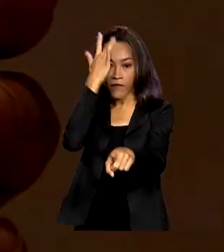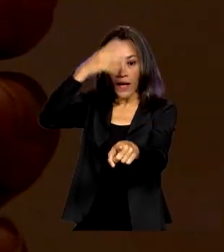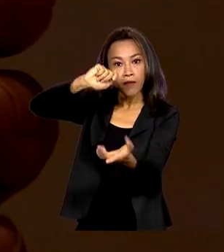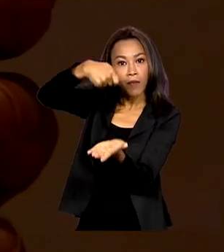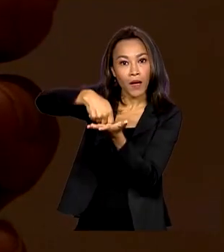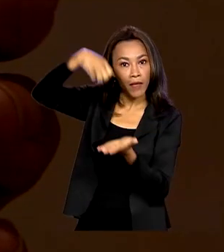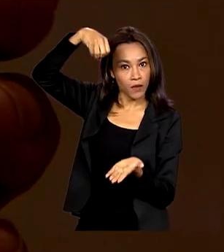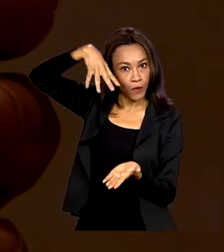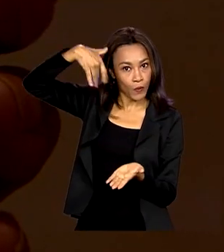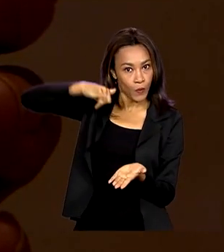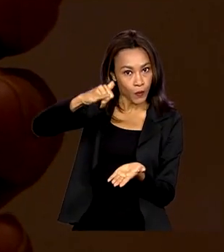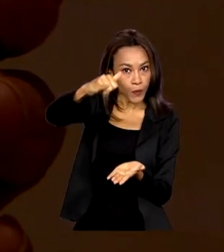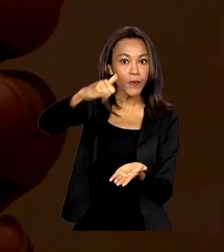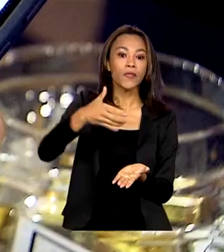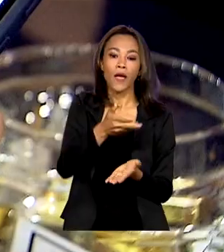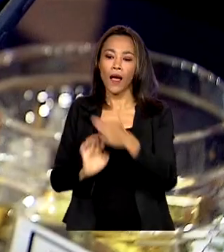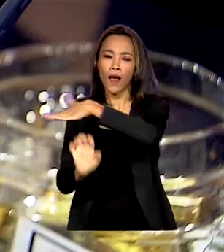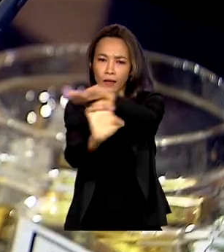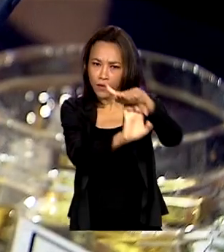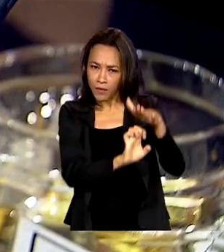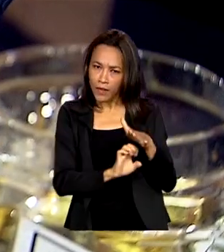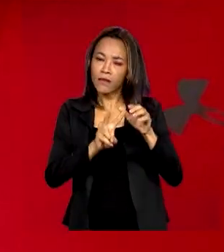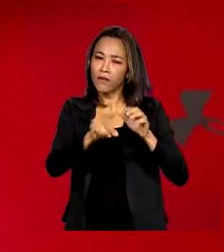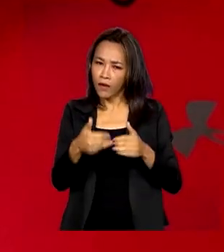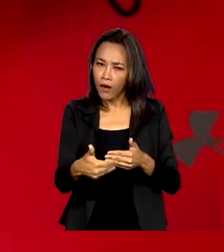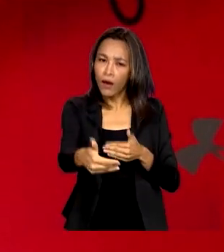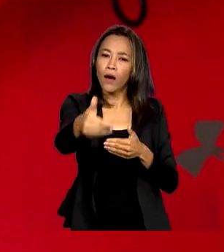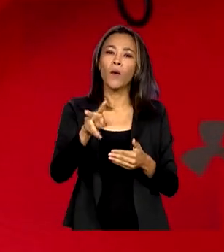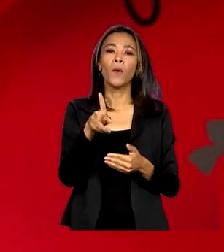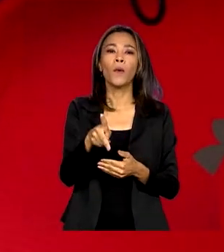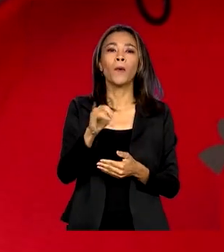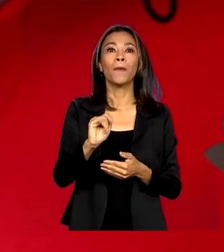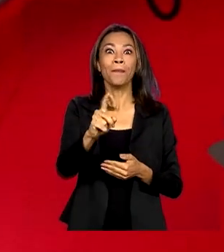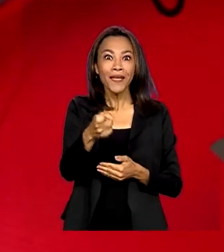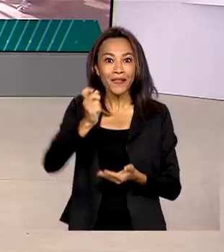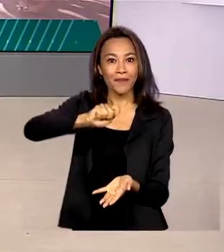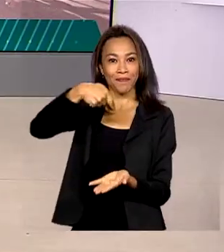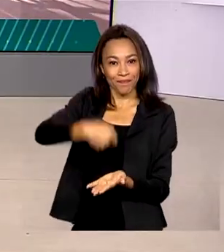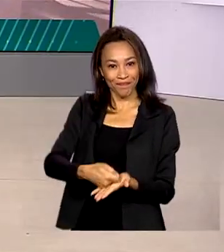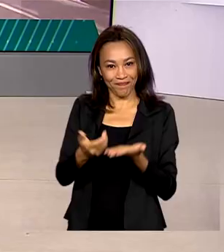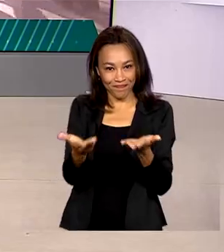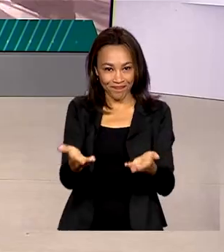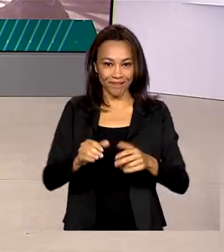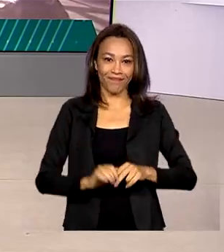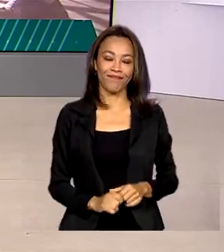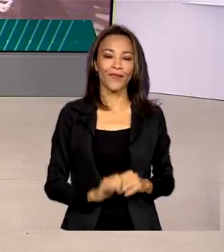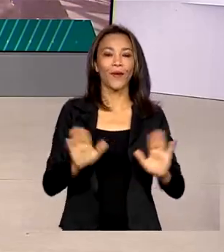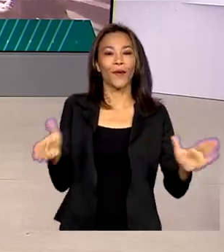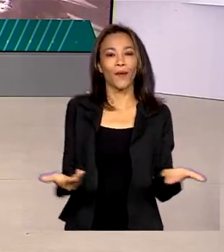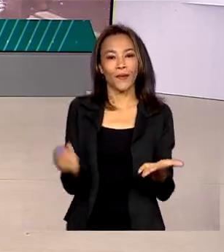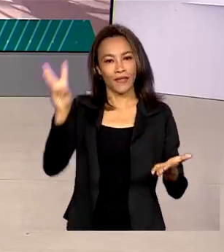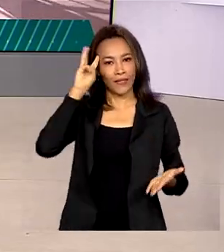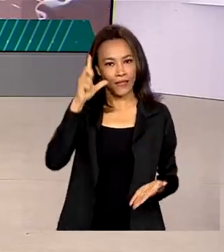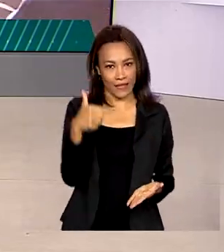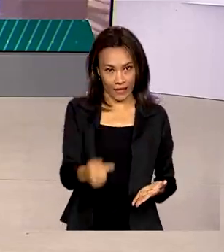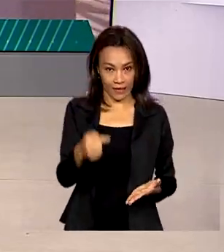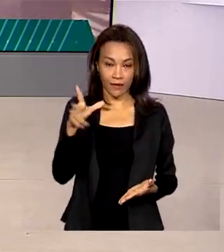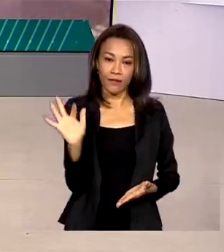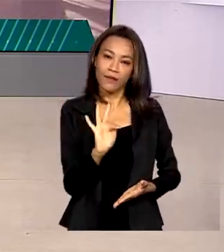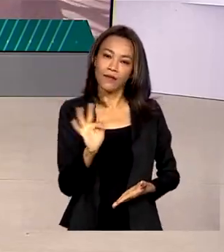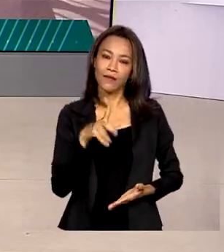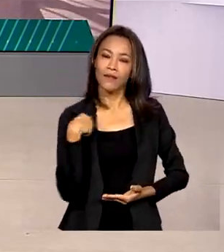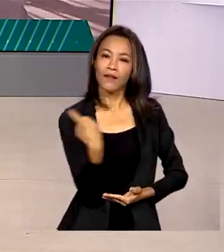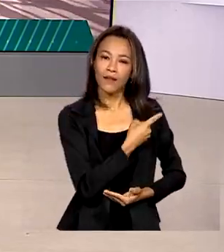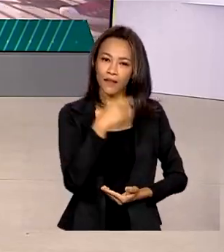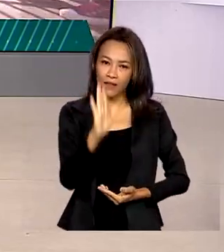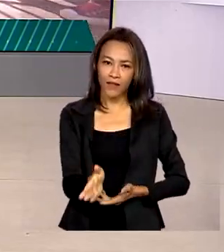distribuidoras vão disponibilizar a fatura de energia elétrica via PIX. Terça-feira, 7 de fevereiro,